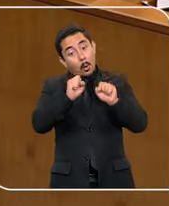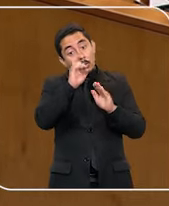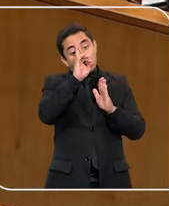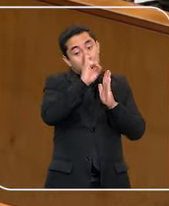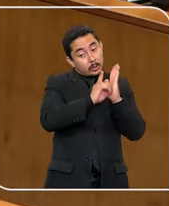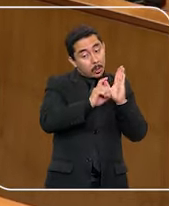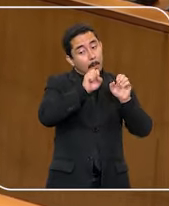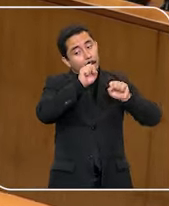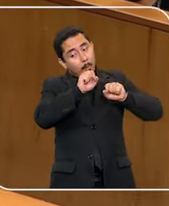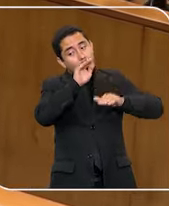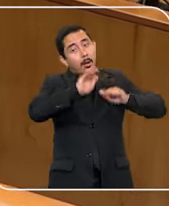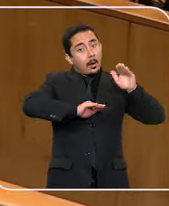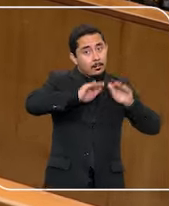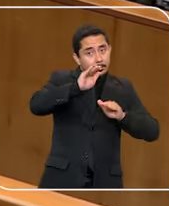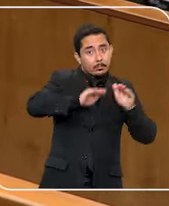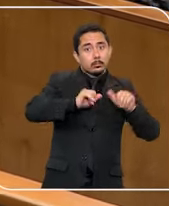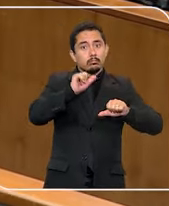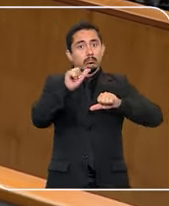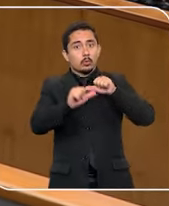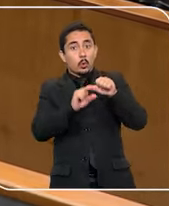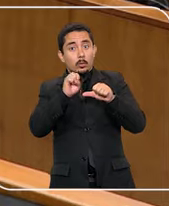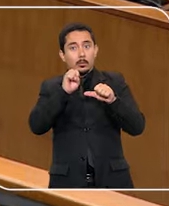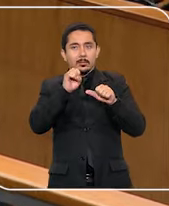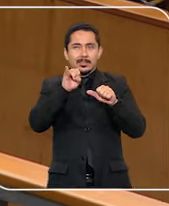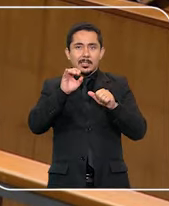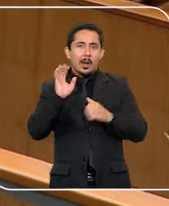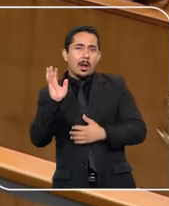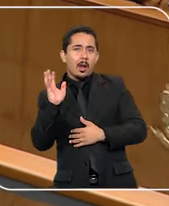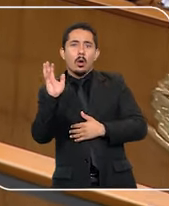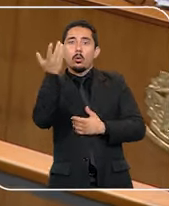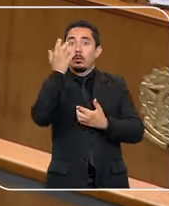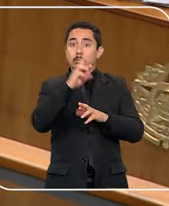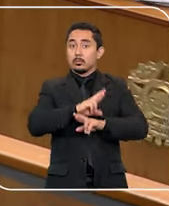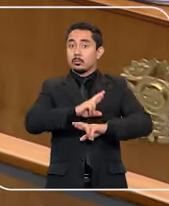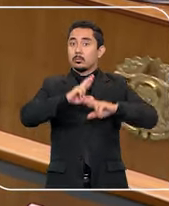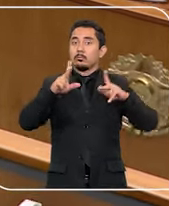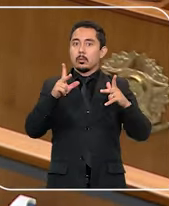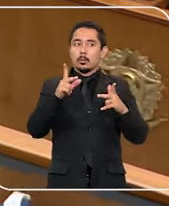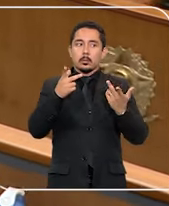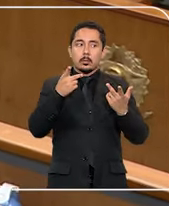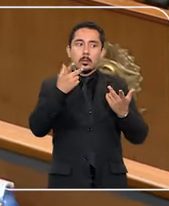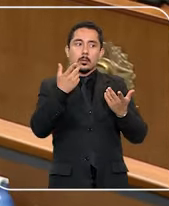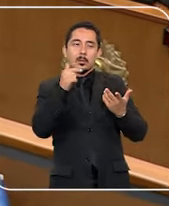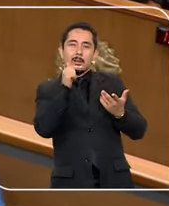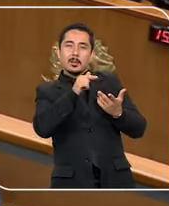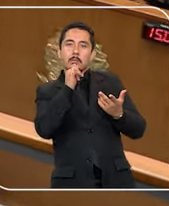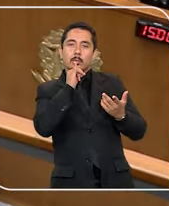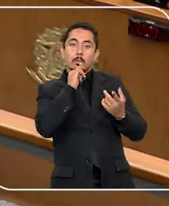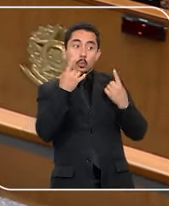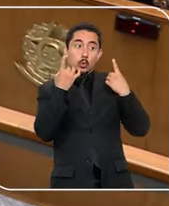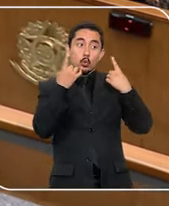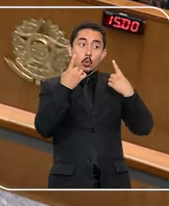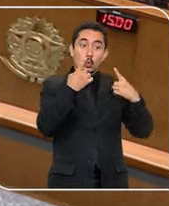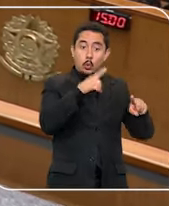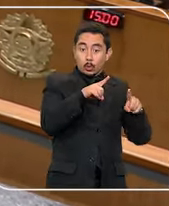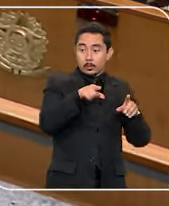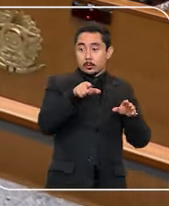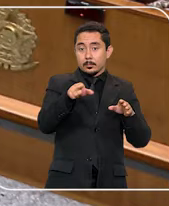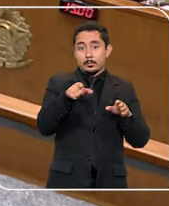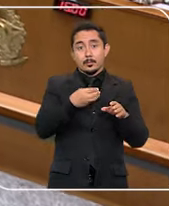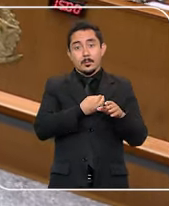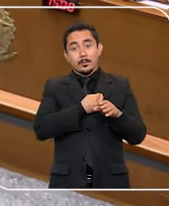podendo esse direito ser relativizado em situações excepcionais, quando a manutenção do mesmo acarretar